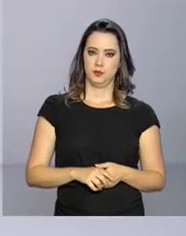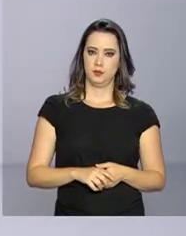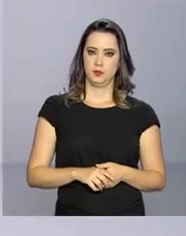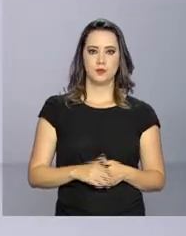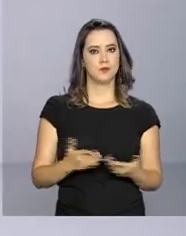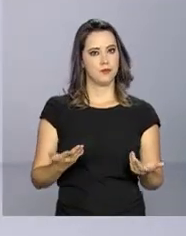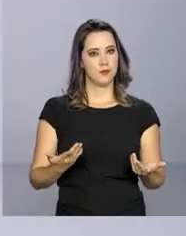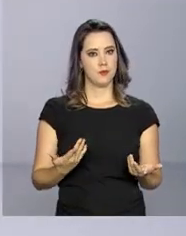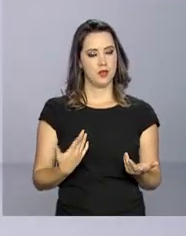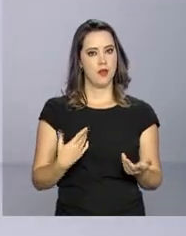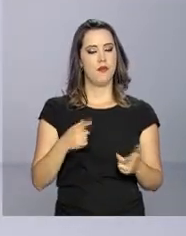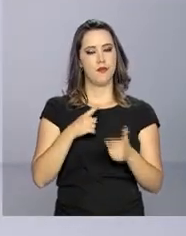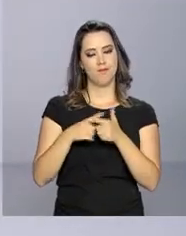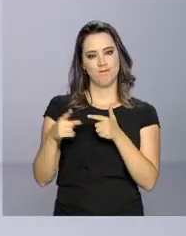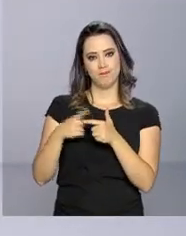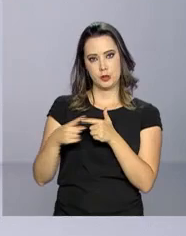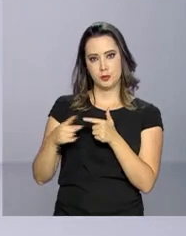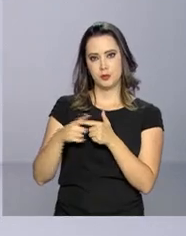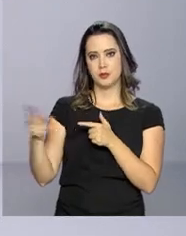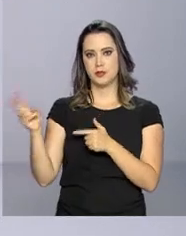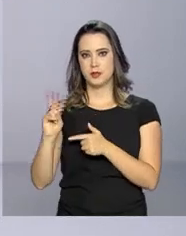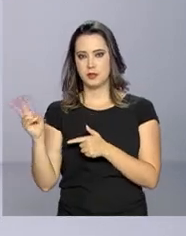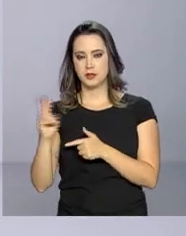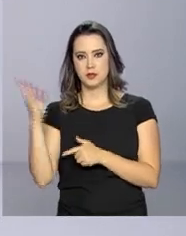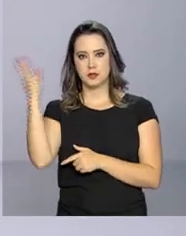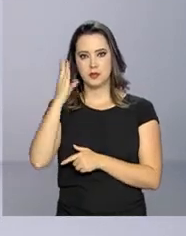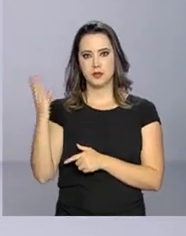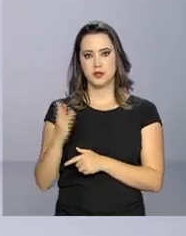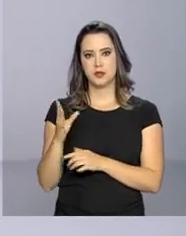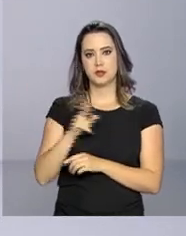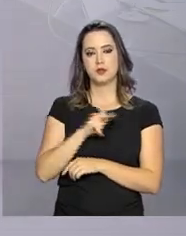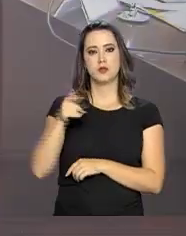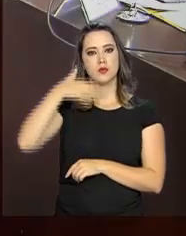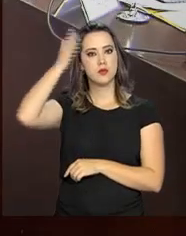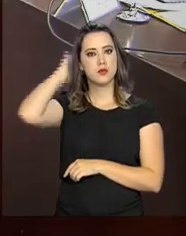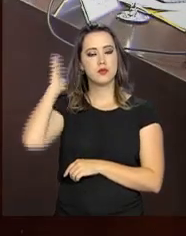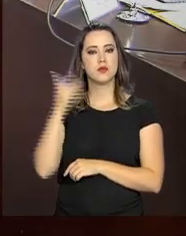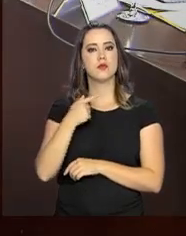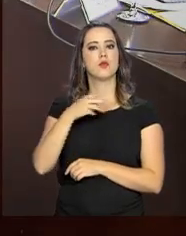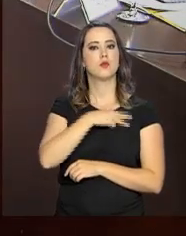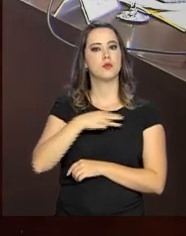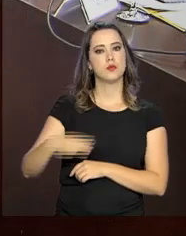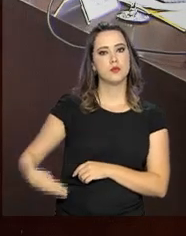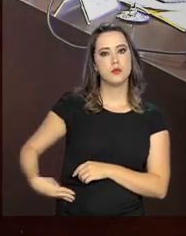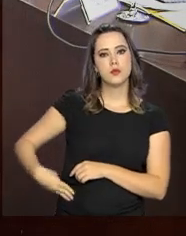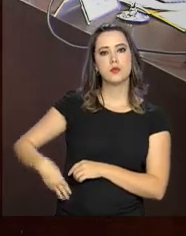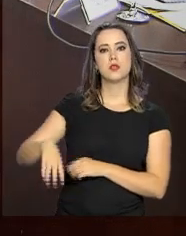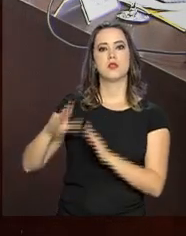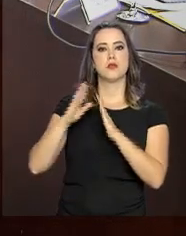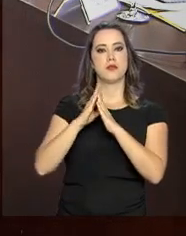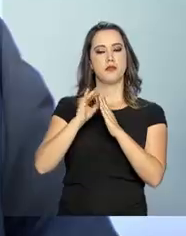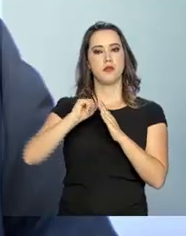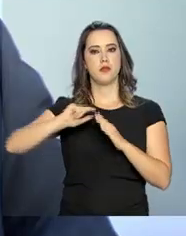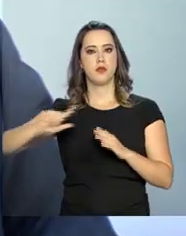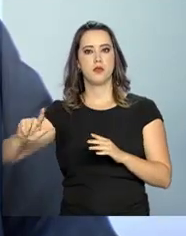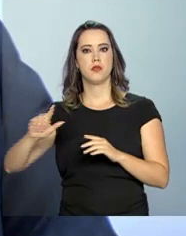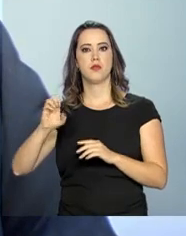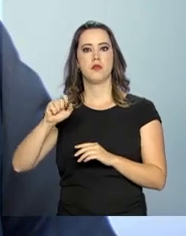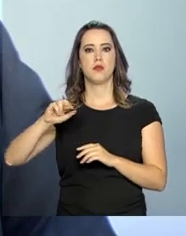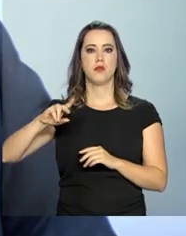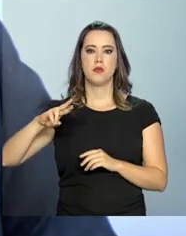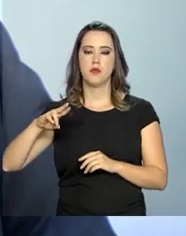E sobre a situação dos venezuelanos no Brasil, o presidente Michel Temer, o ministro-chefe da Casa Civil